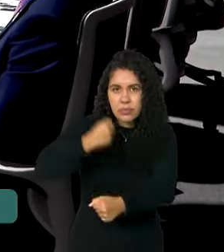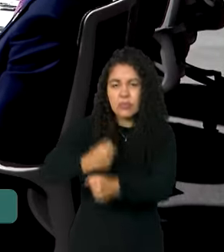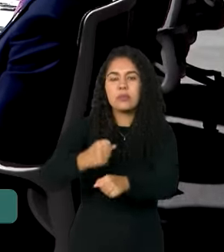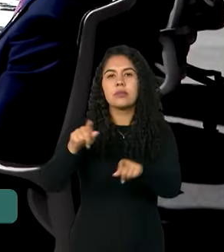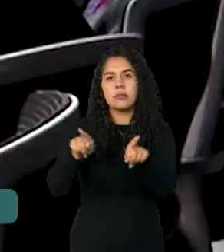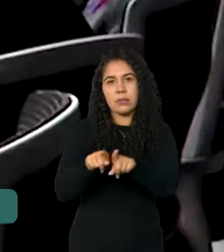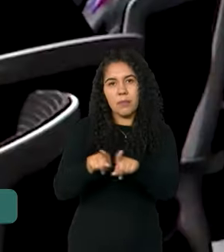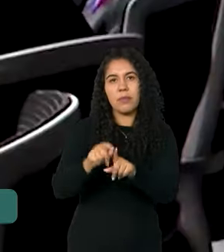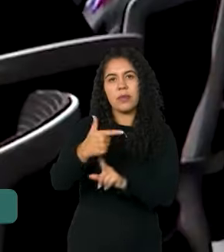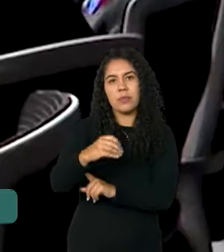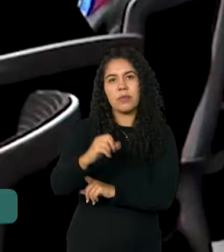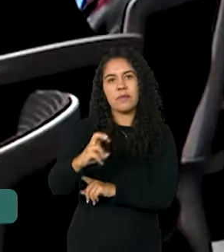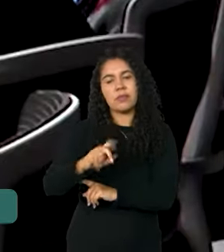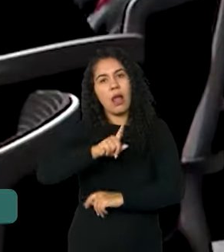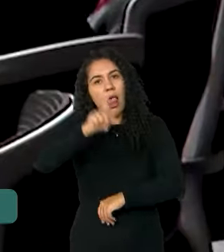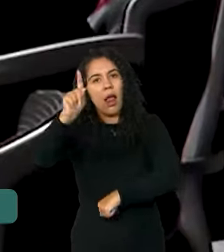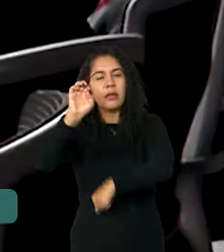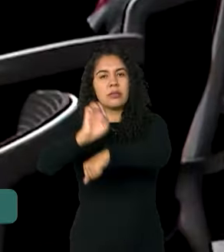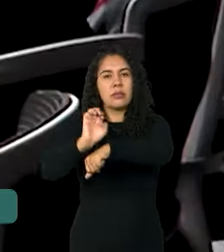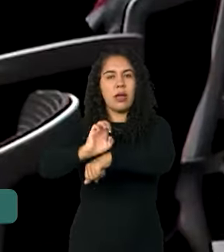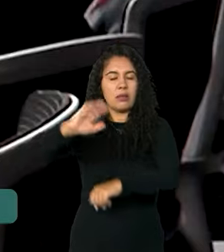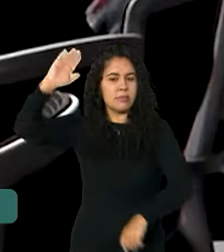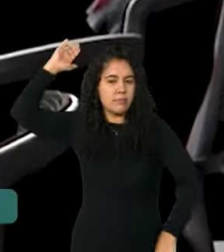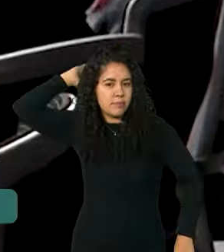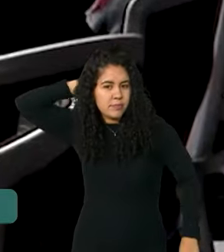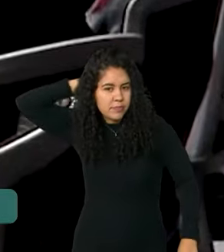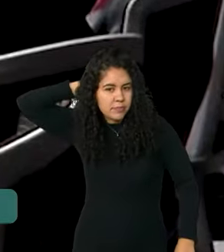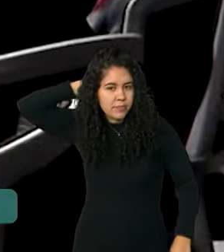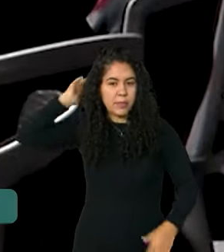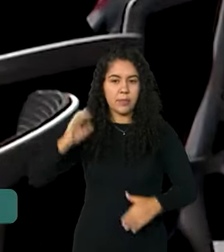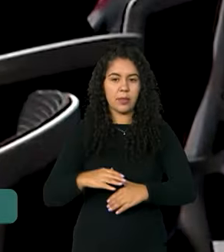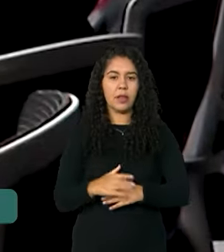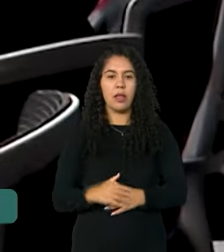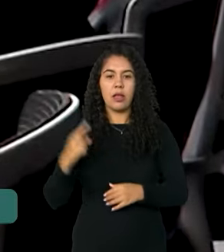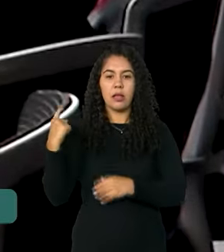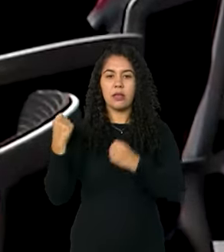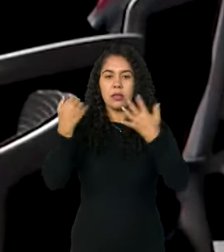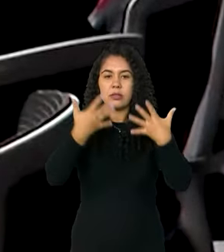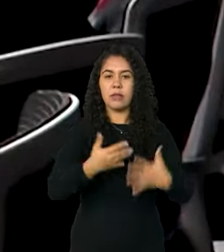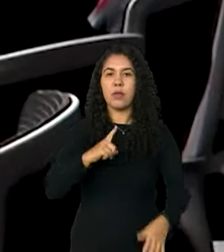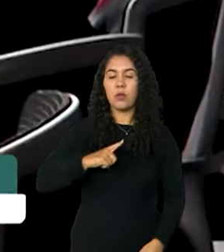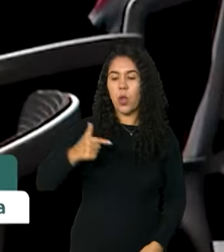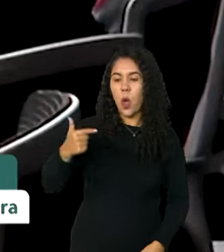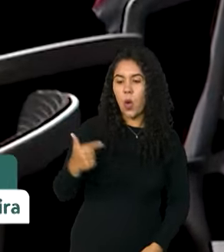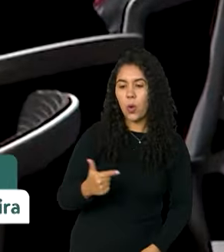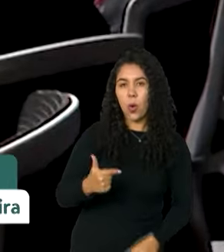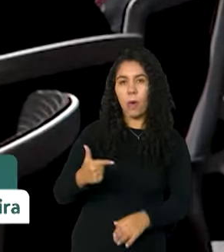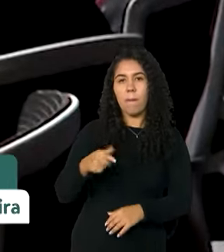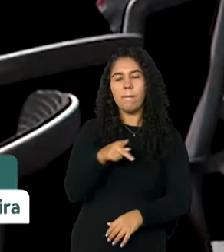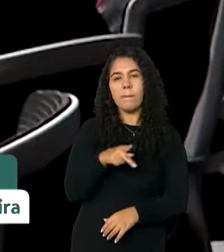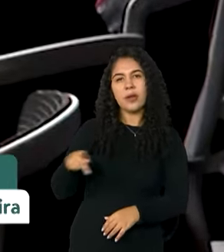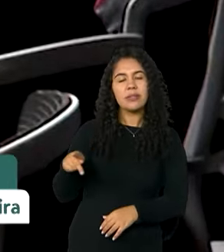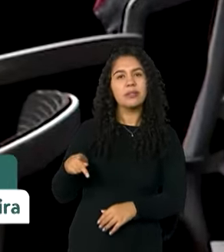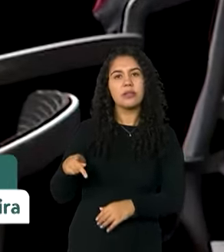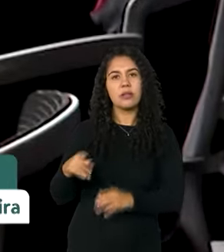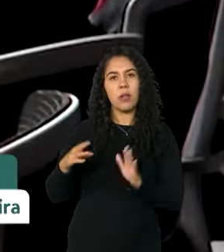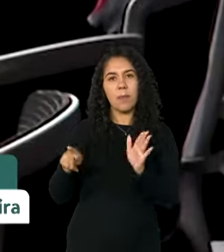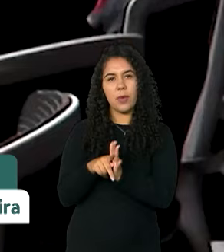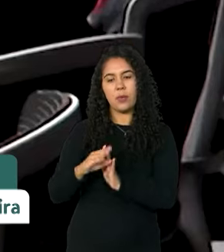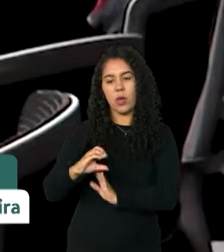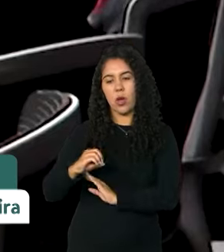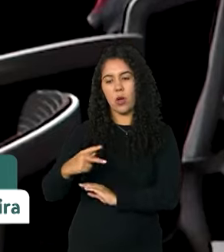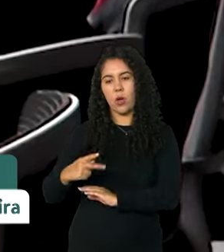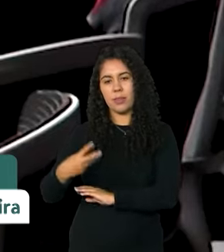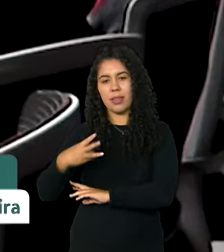Belém do Pará. Nós reivindicamos uma co-presidência, que seja criada uma co-presidência da COP30 do